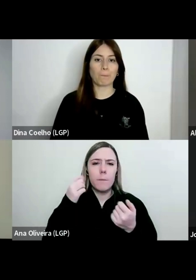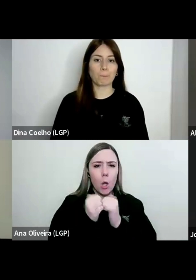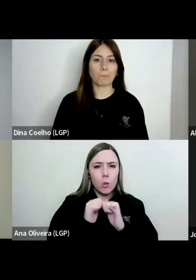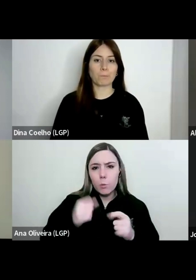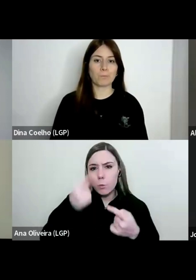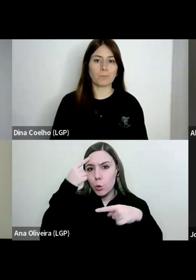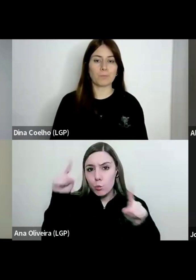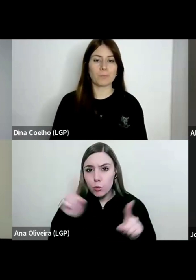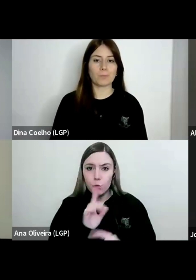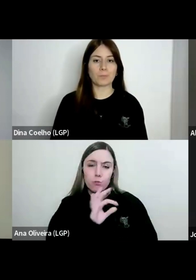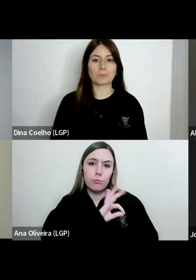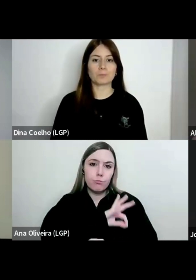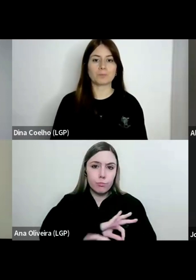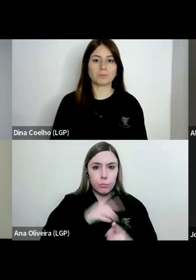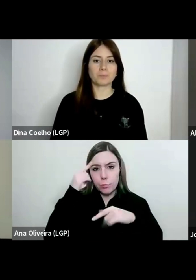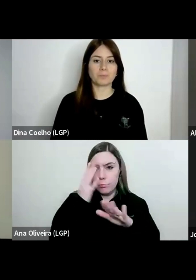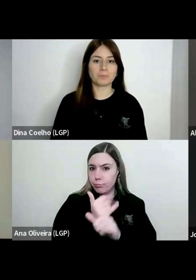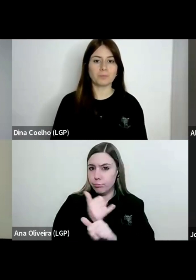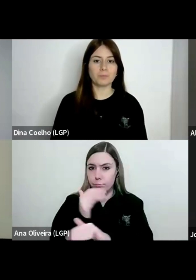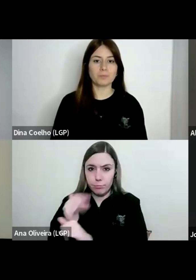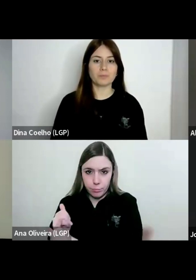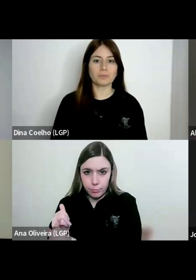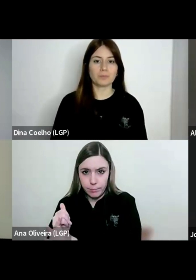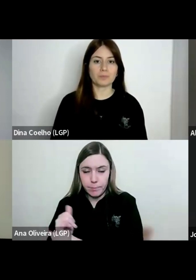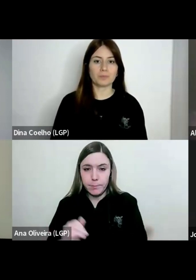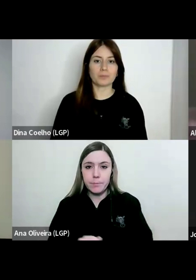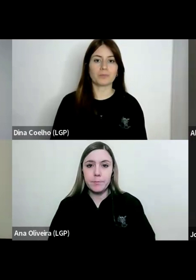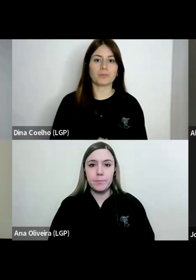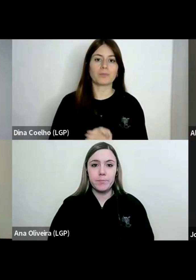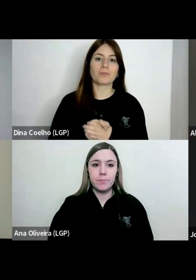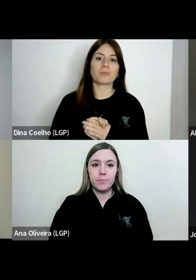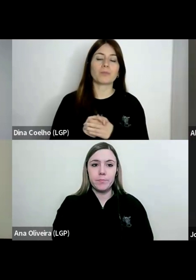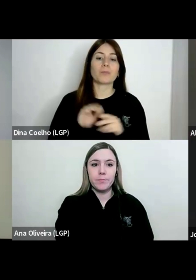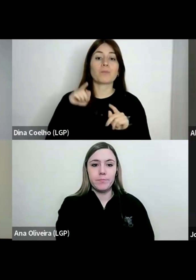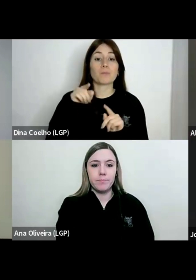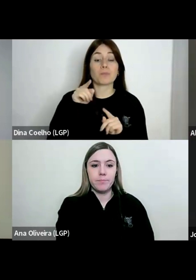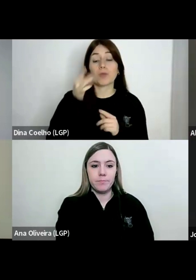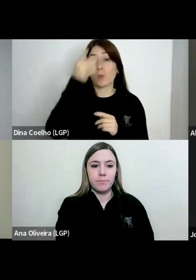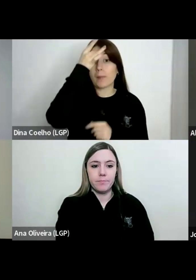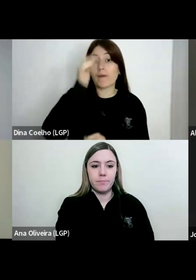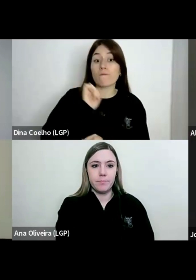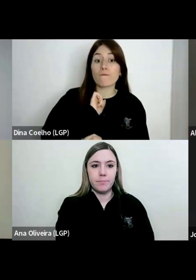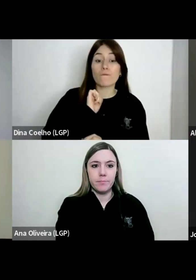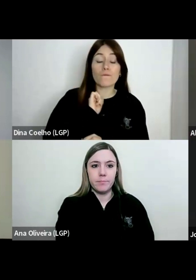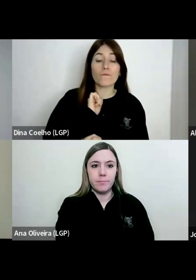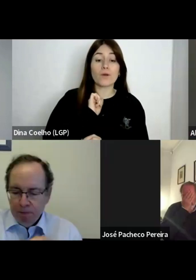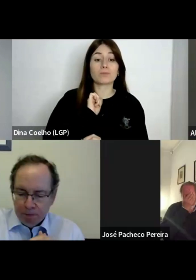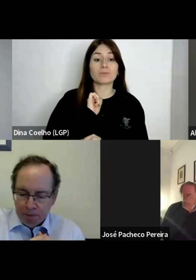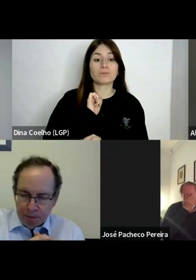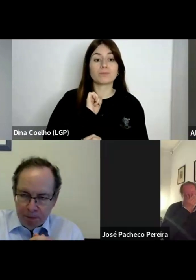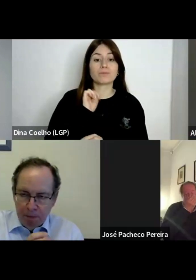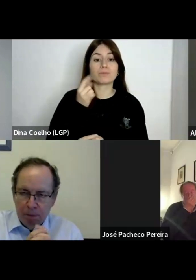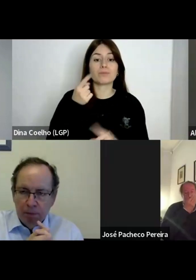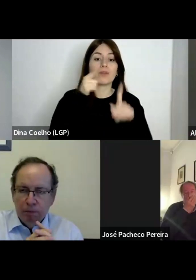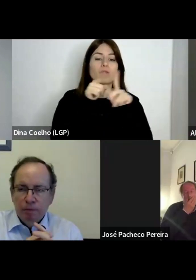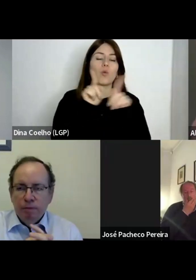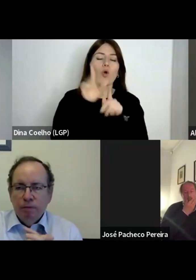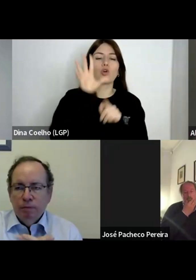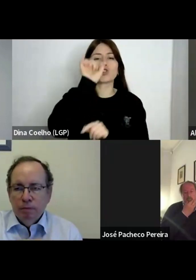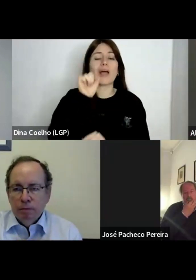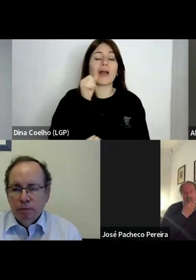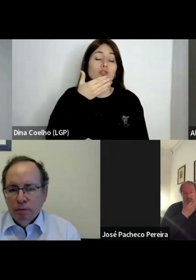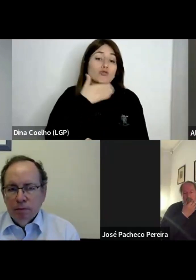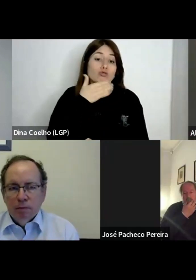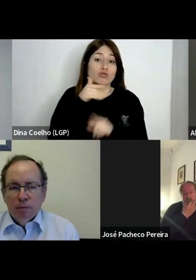profissionalismo, docente, etc., etc., referenciado, do meu ponto de vista, à presença do Estado de Providência, porque,